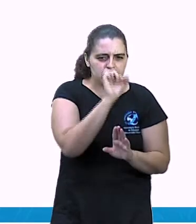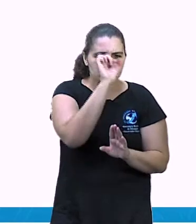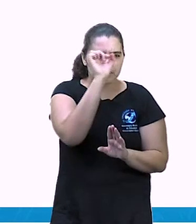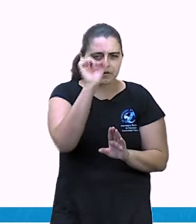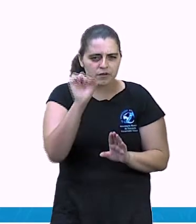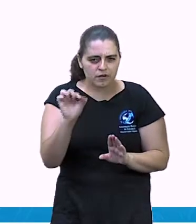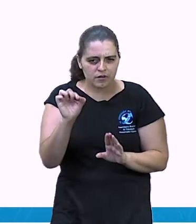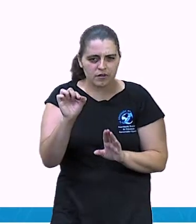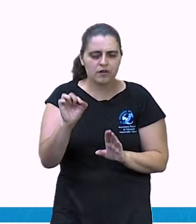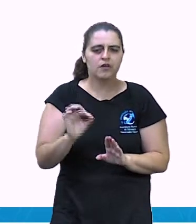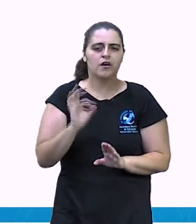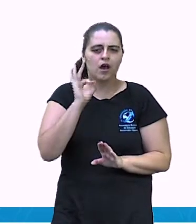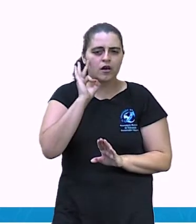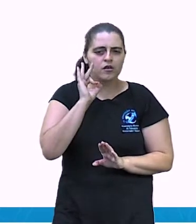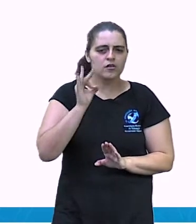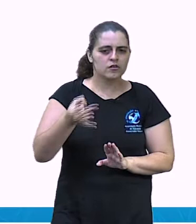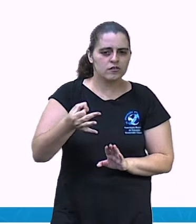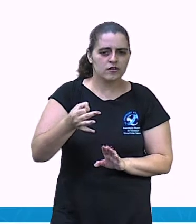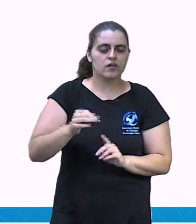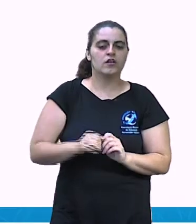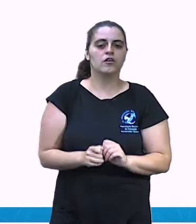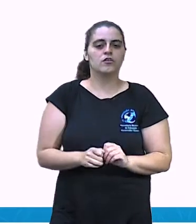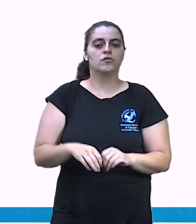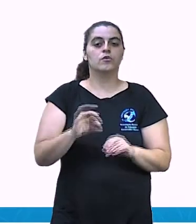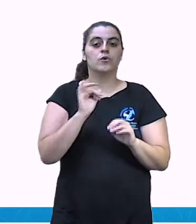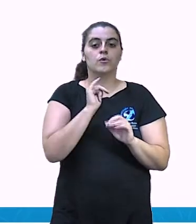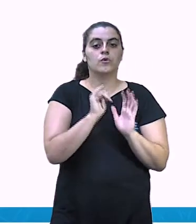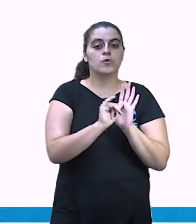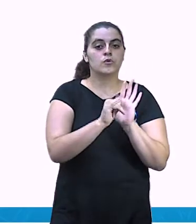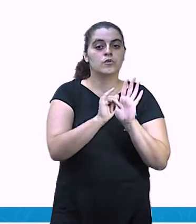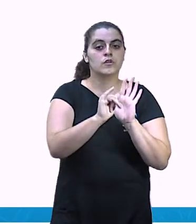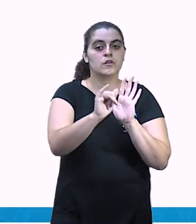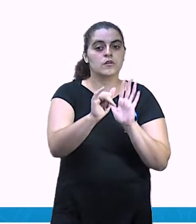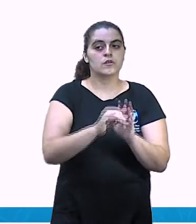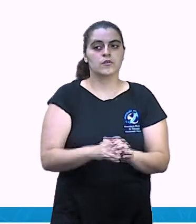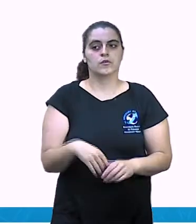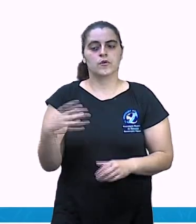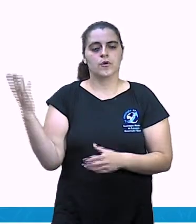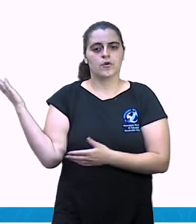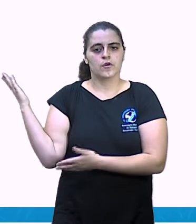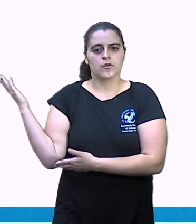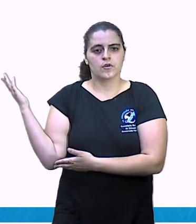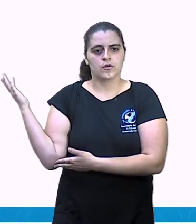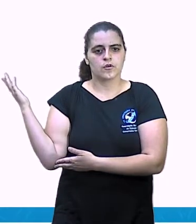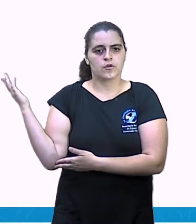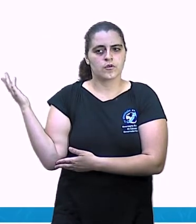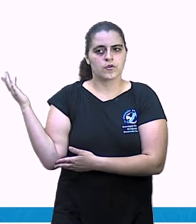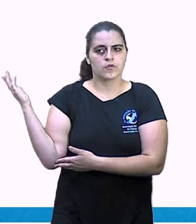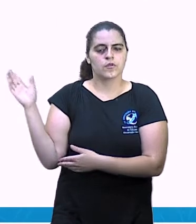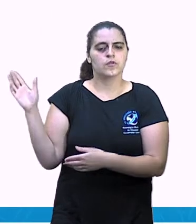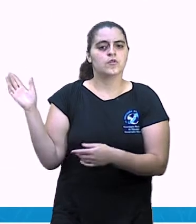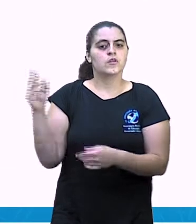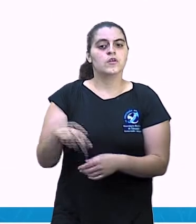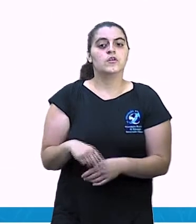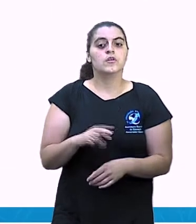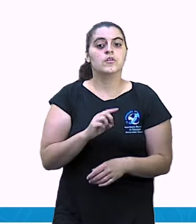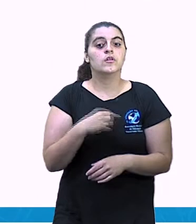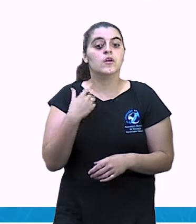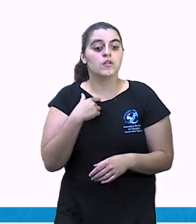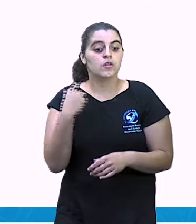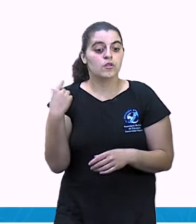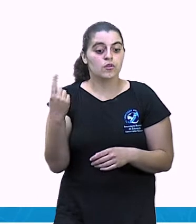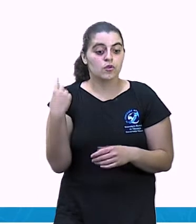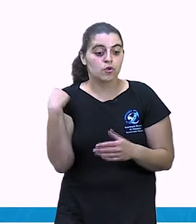que pertencem à fala do narrador. Ou seja, as falas que nós não